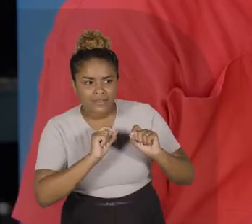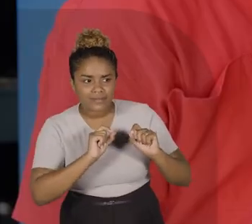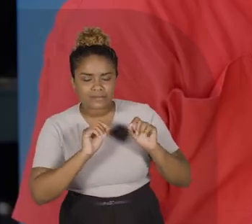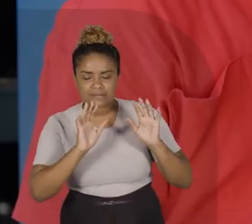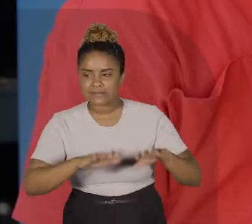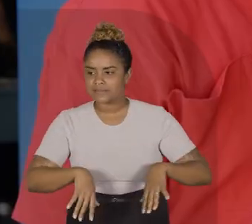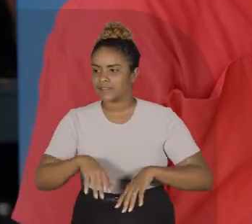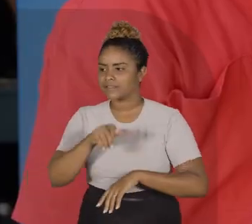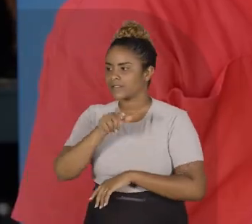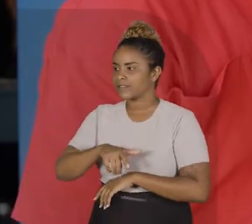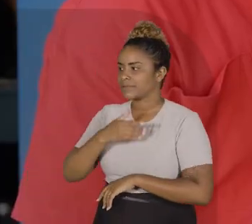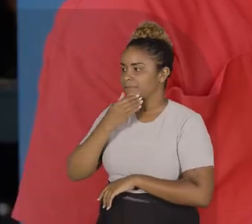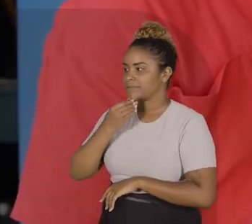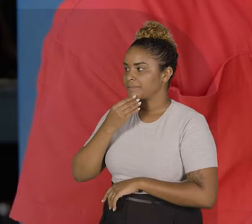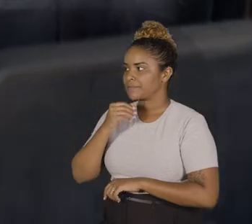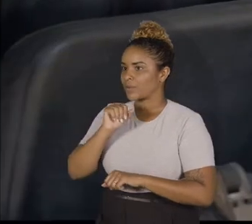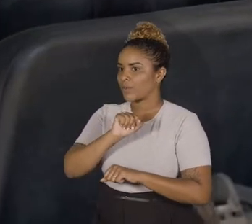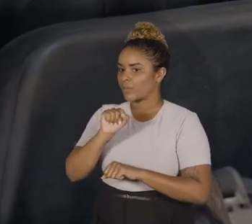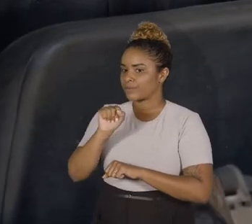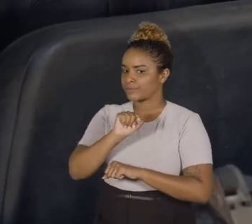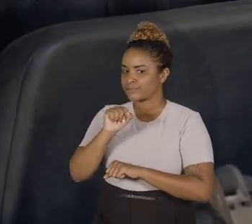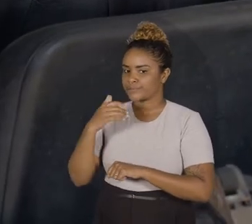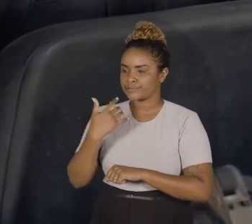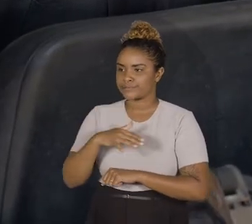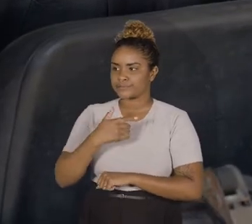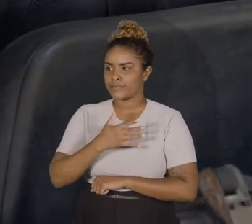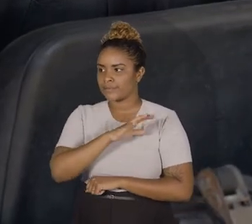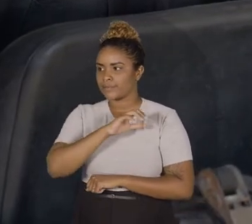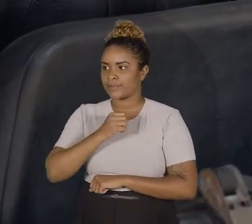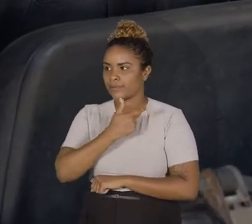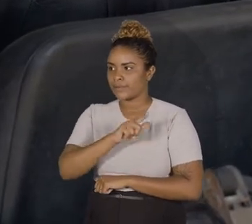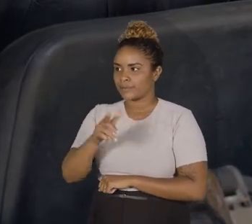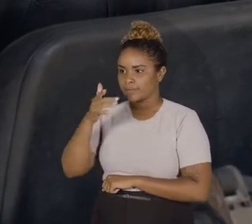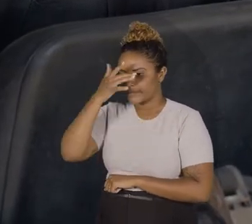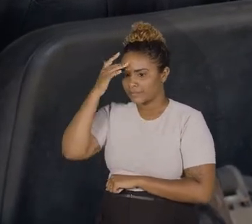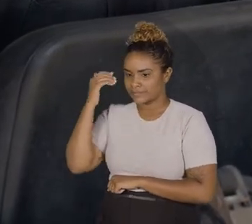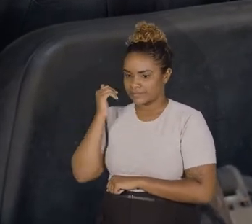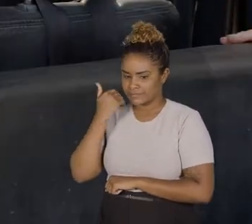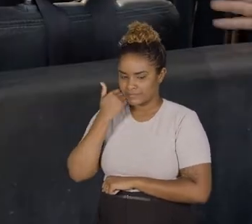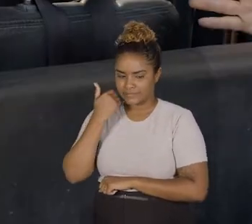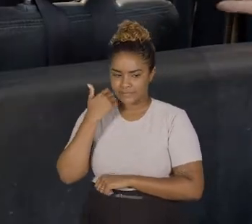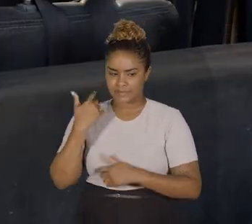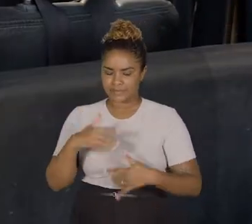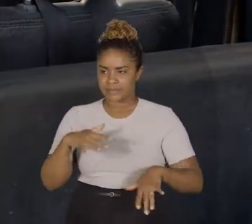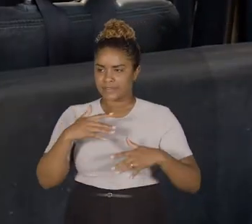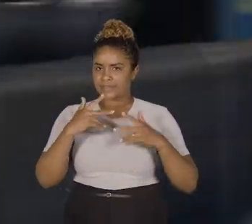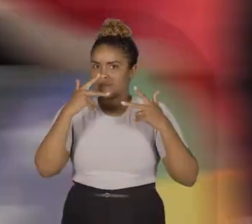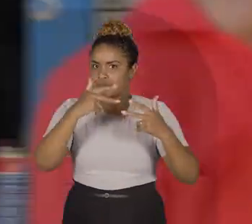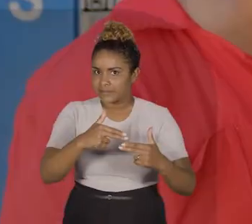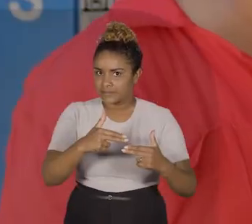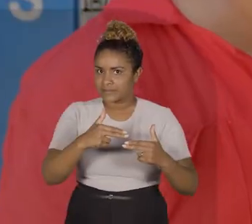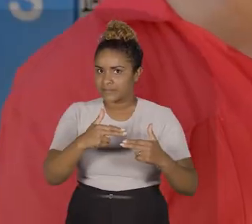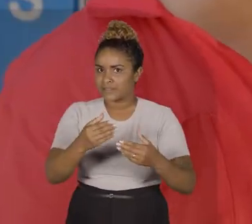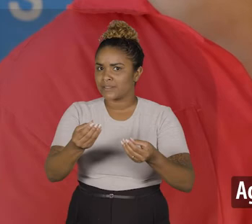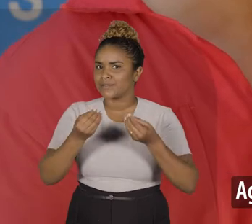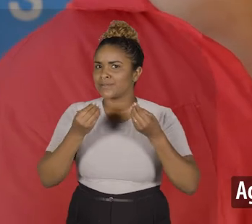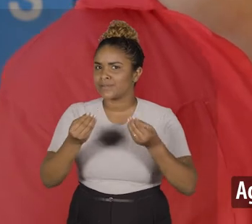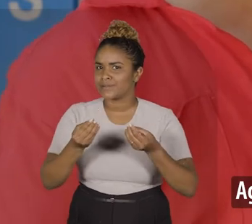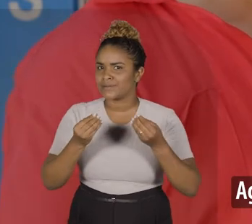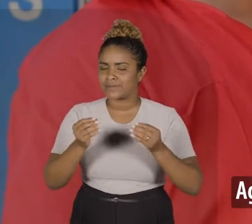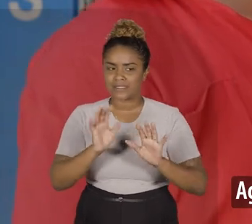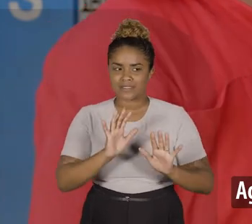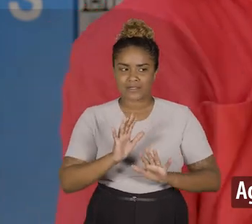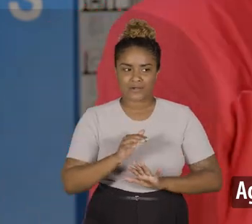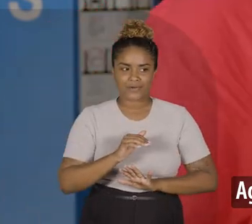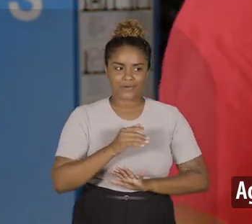hein? É o cara que dirige, Zé. Pior que ele quer botar outro fuleiro igual ele para dirigir esse jipe. Eu, Agora